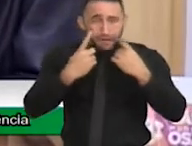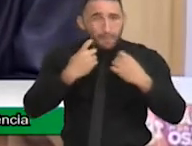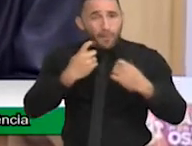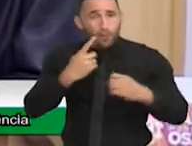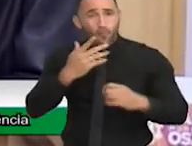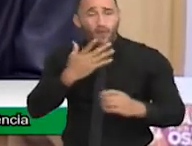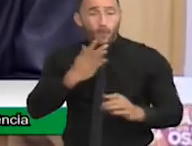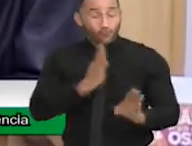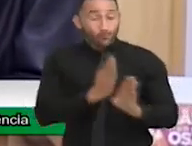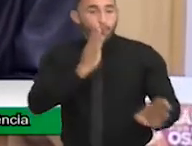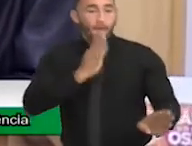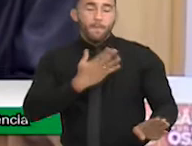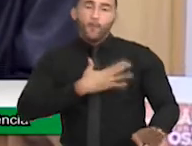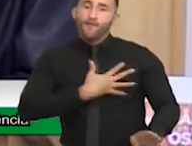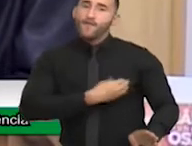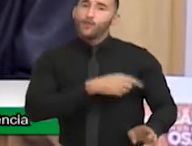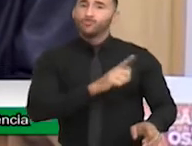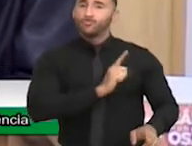diagnosticado.